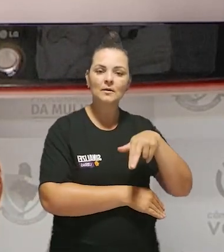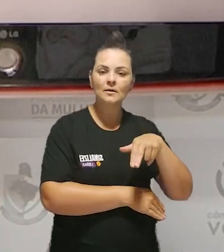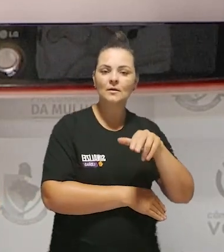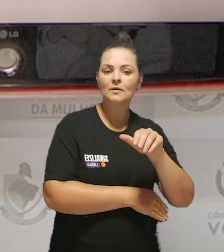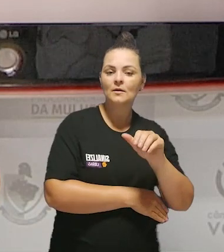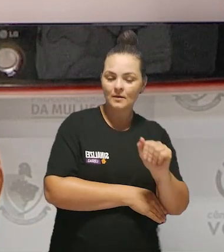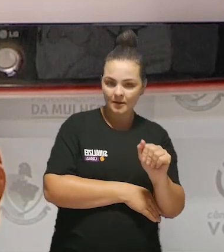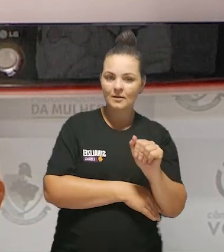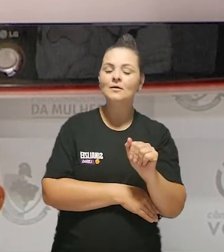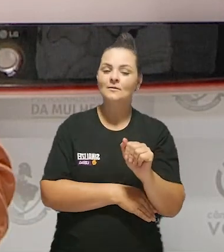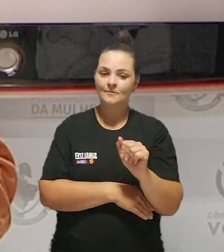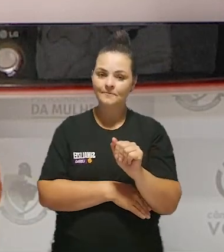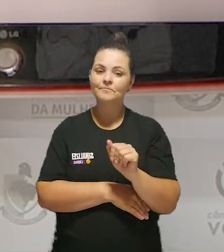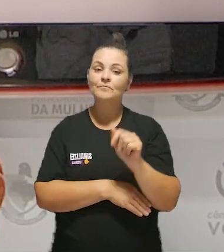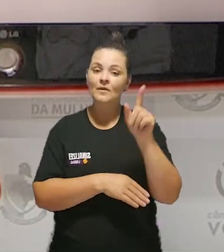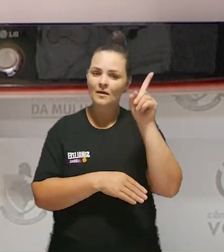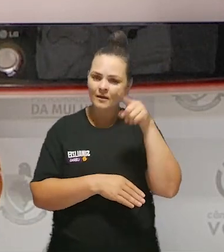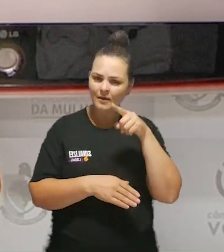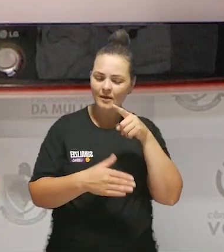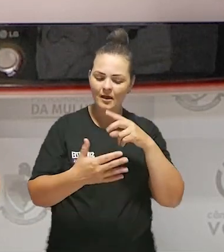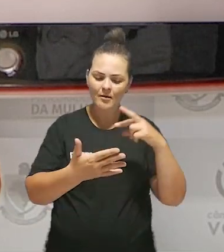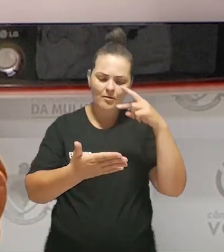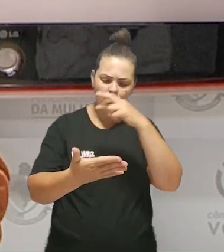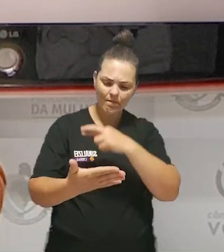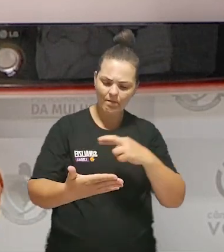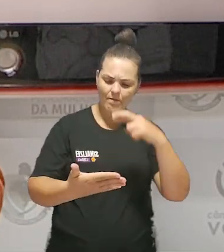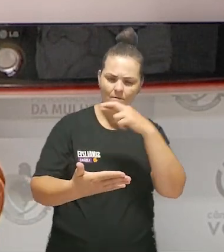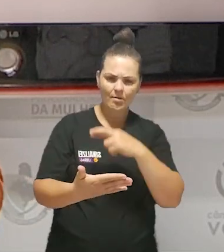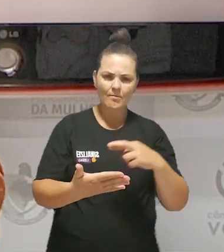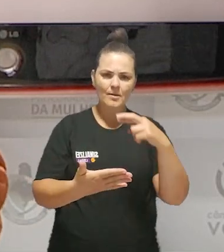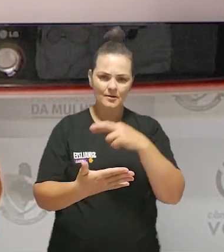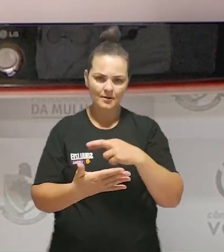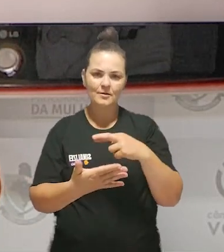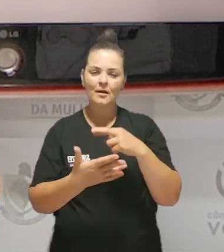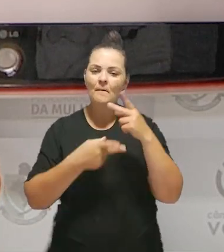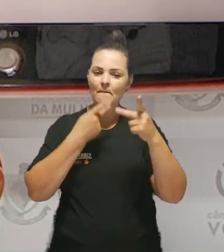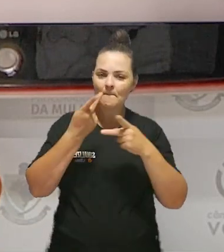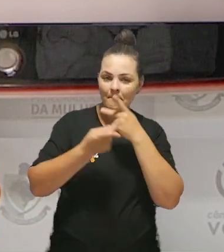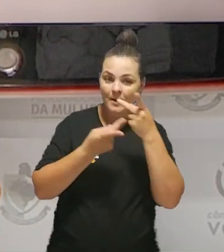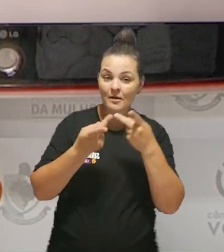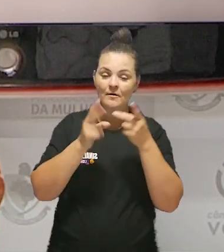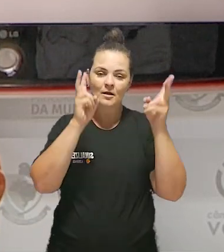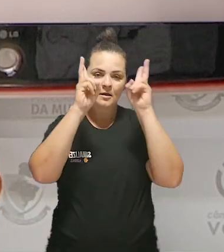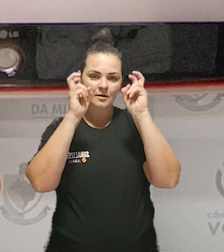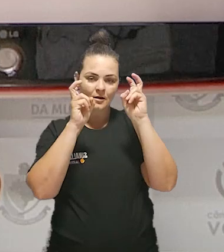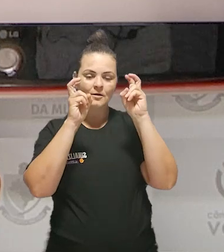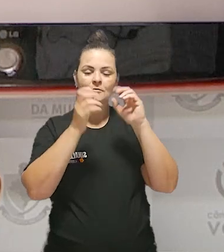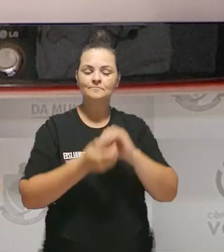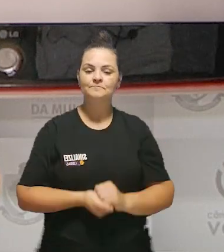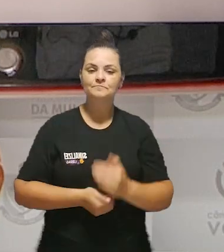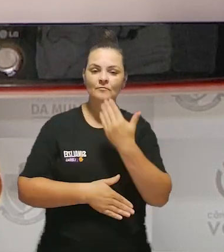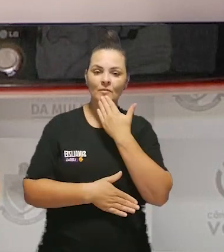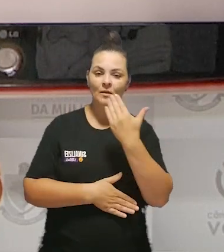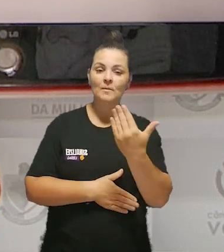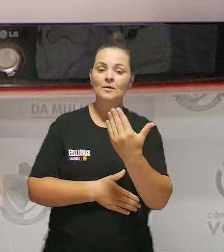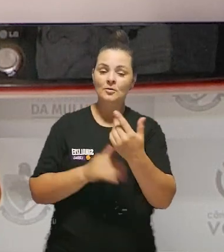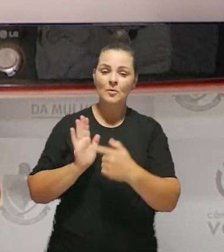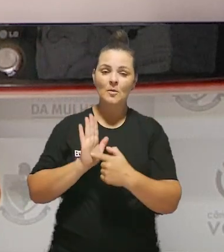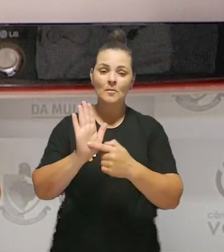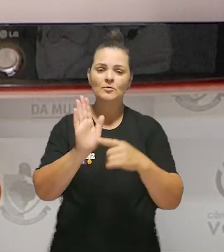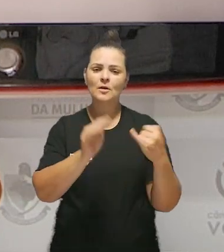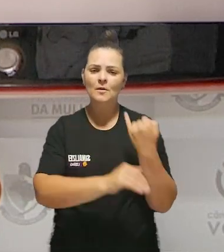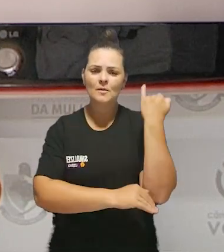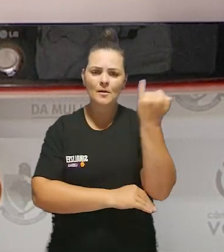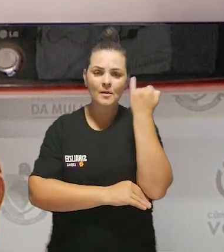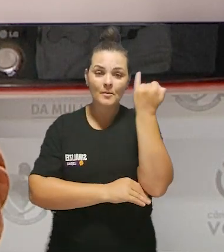Malinovski, perita regional, para explanar sobre o tema. A justificativa apresentada ressalta a